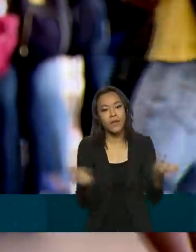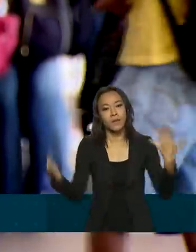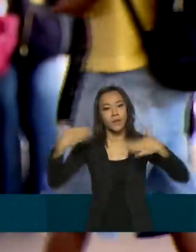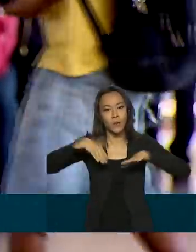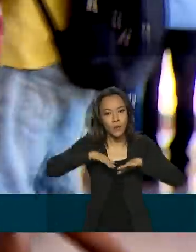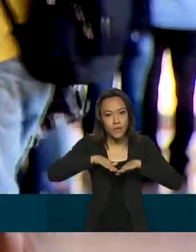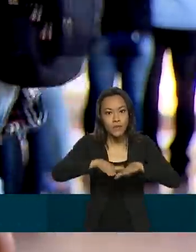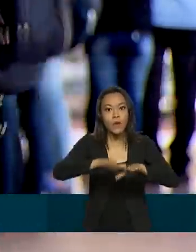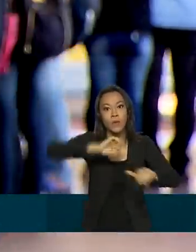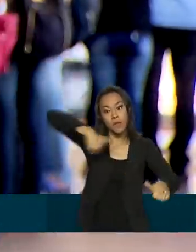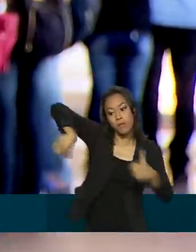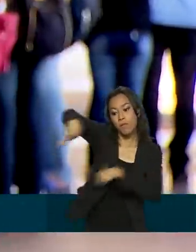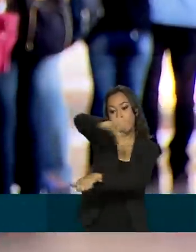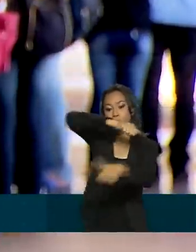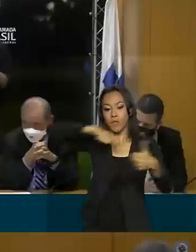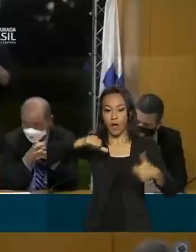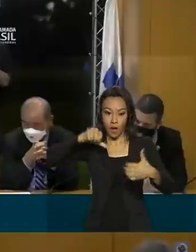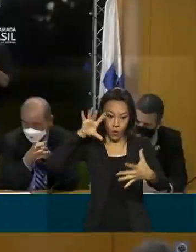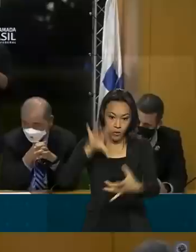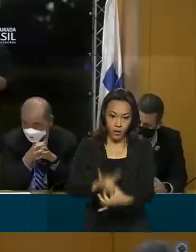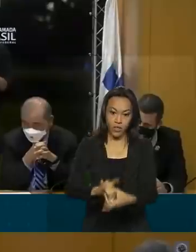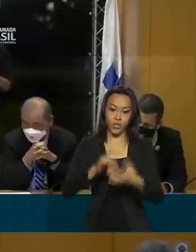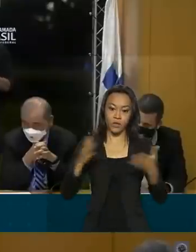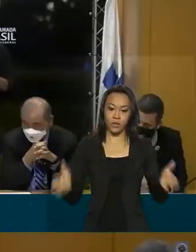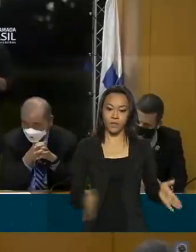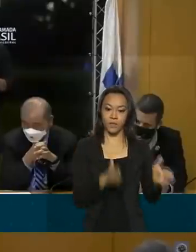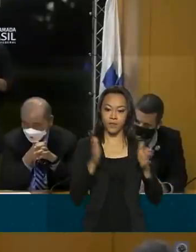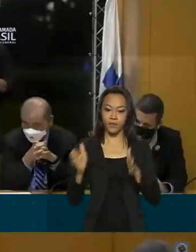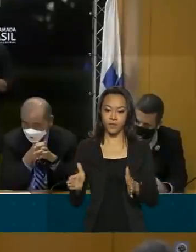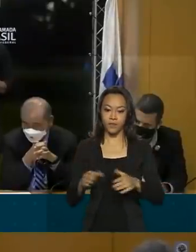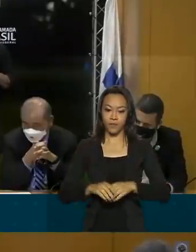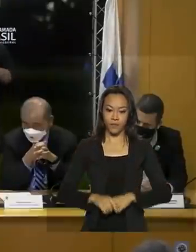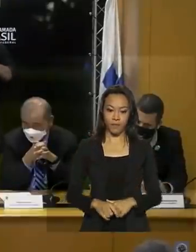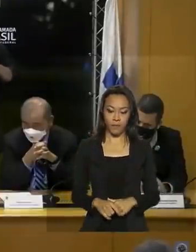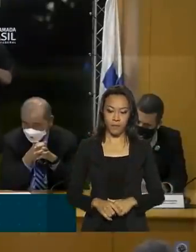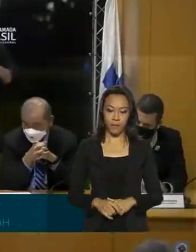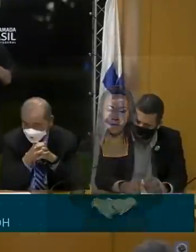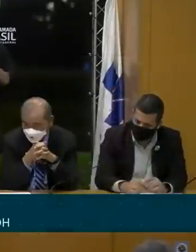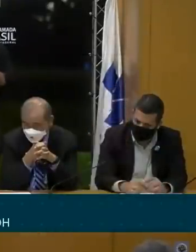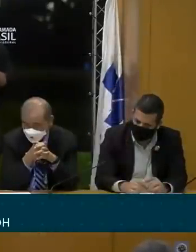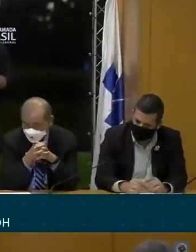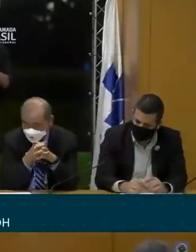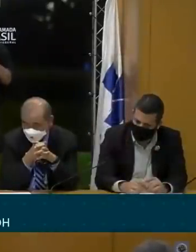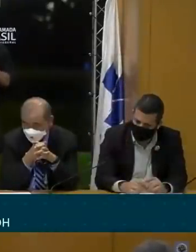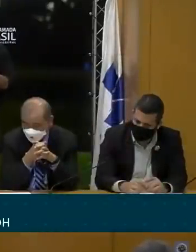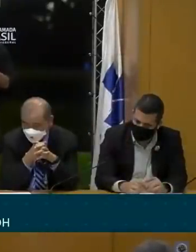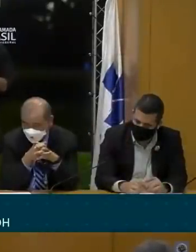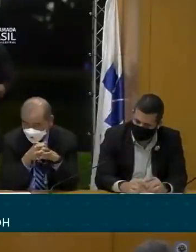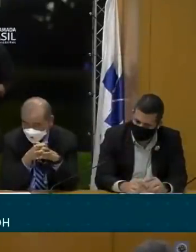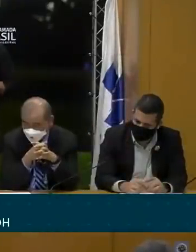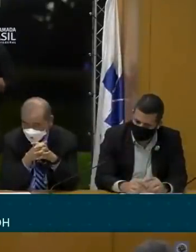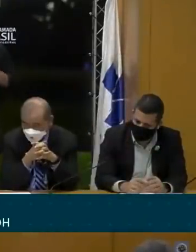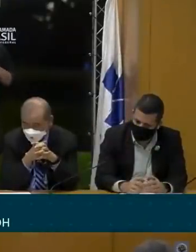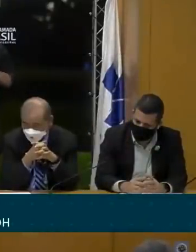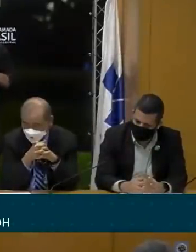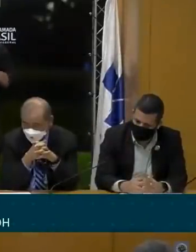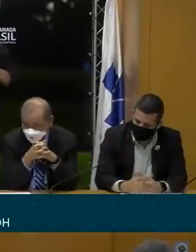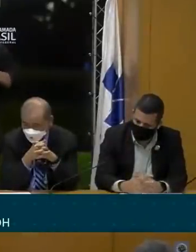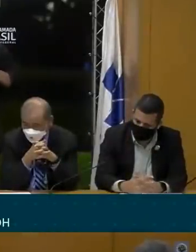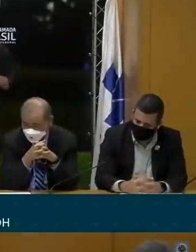transformar a realidade local. A construção das políticas públicas de saúde voltadas às pessoas com deficiência